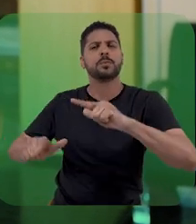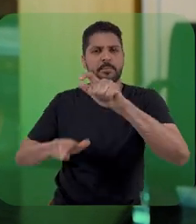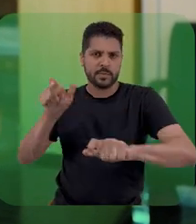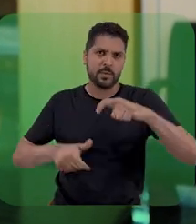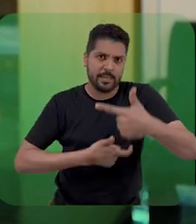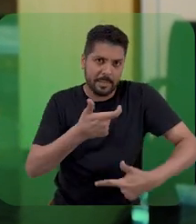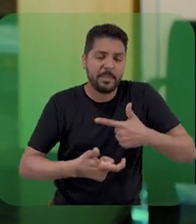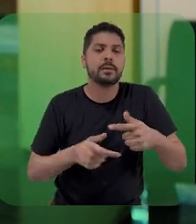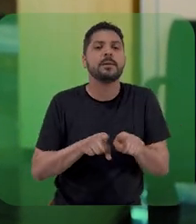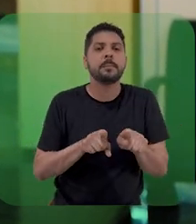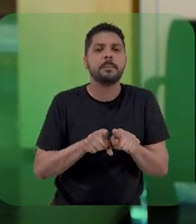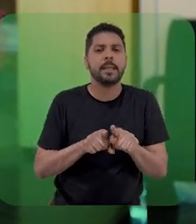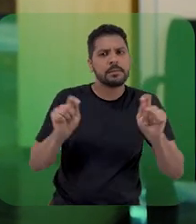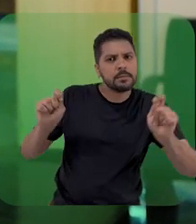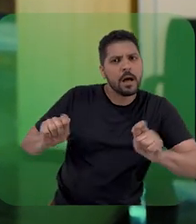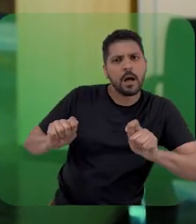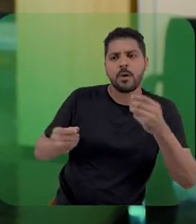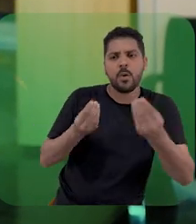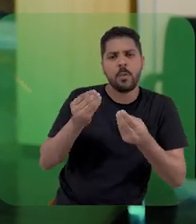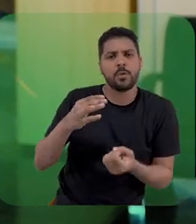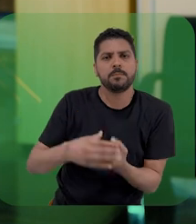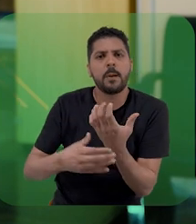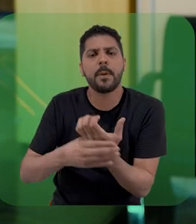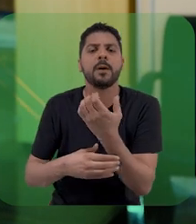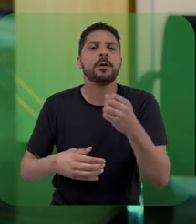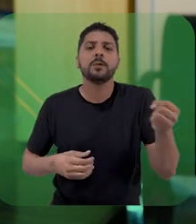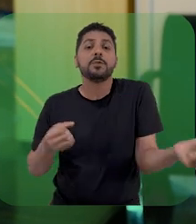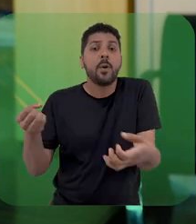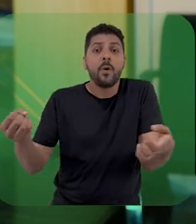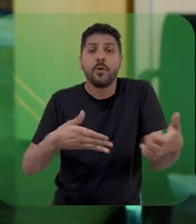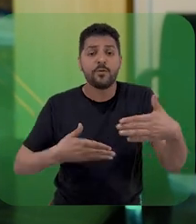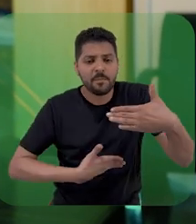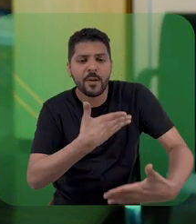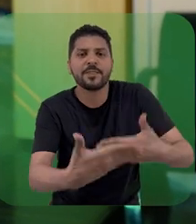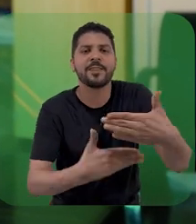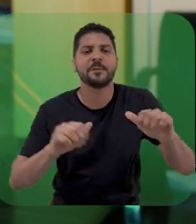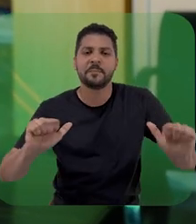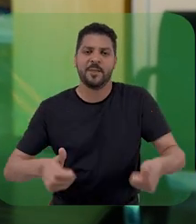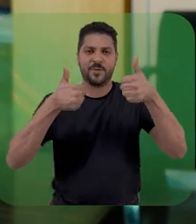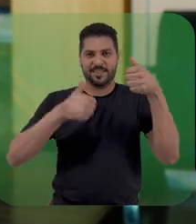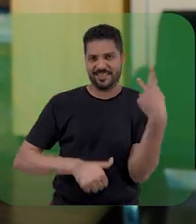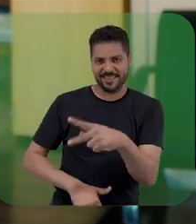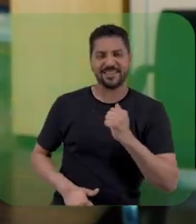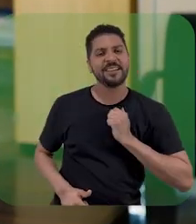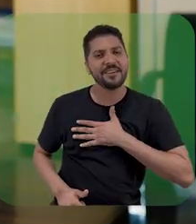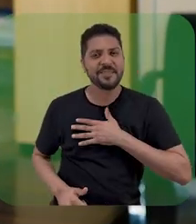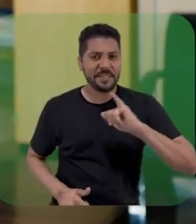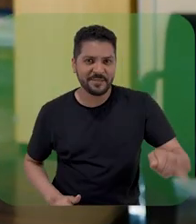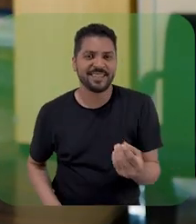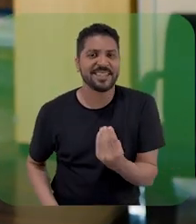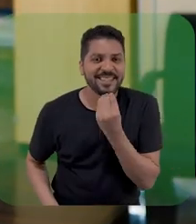criamos as condições para o surgimento e a adoção de novos processos e melhorias para a nossa instituição.